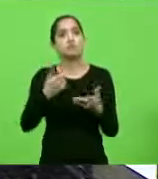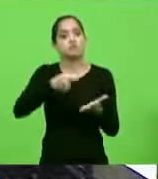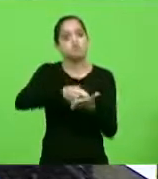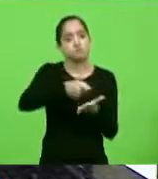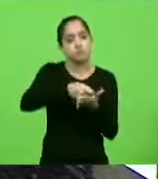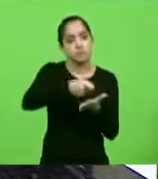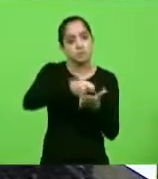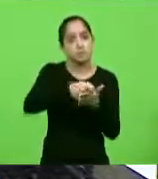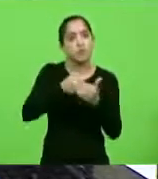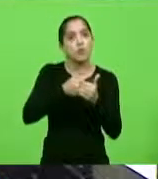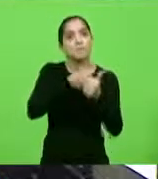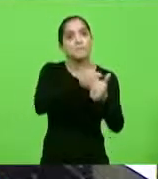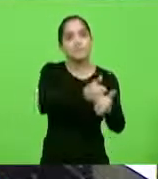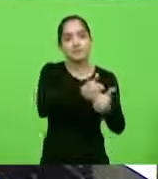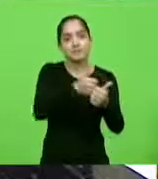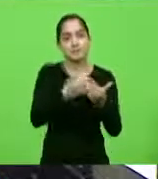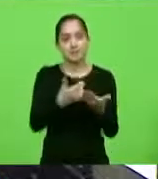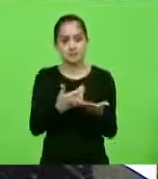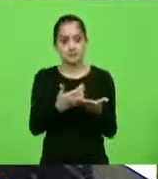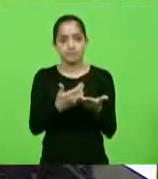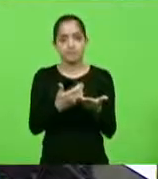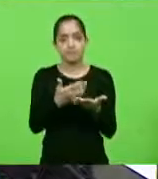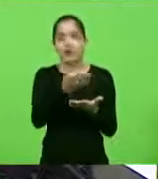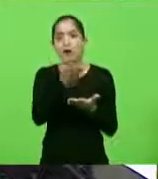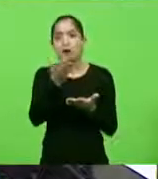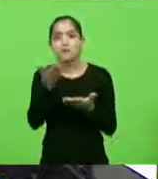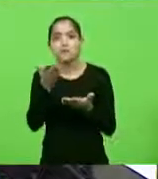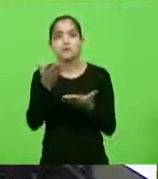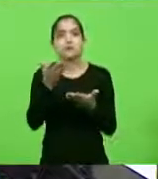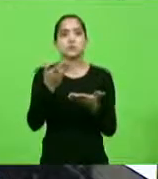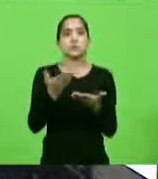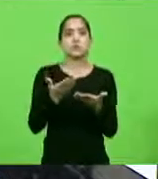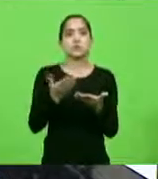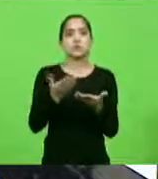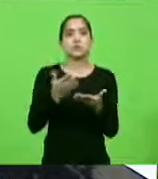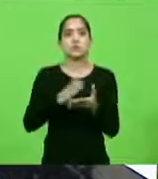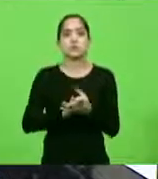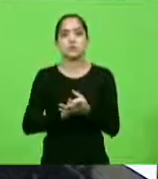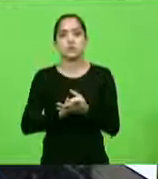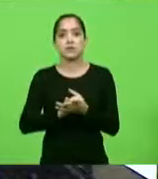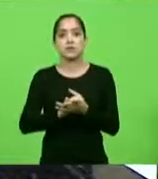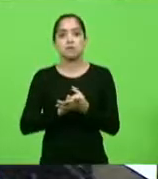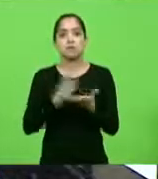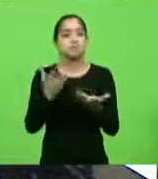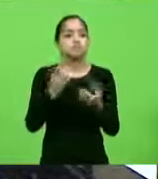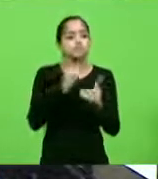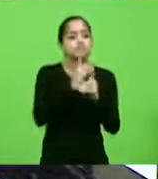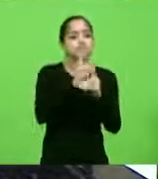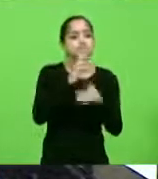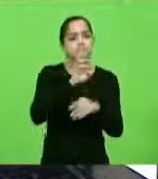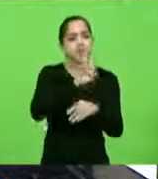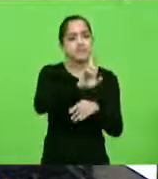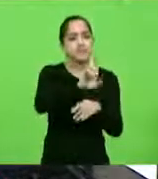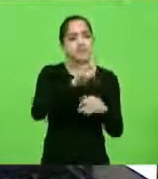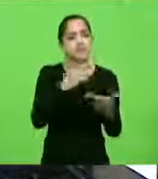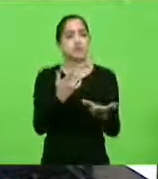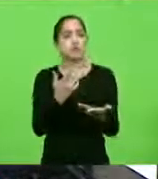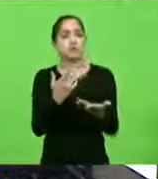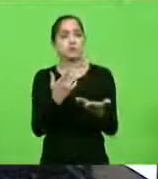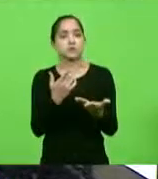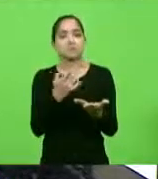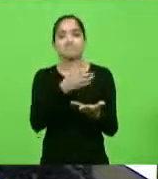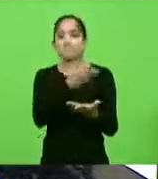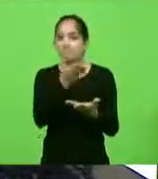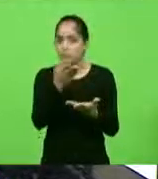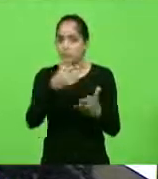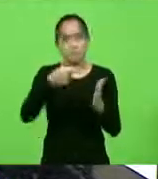impor e perseguir aqueles que encontram, que não encontram no mundo dos homens as suas respostas. há, isso